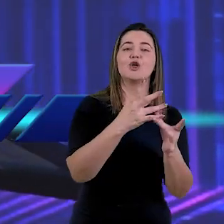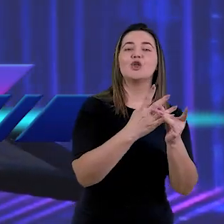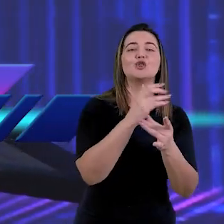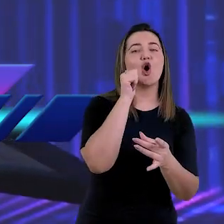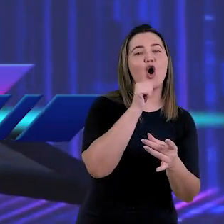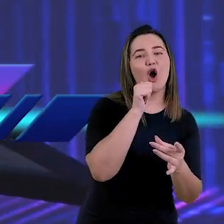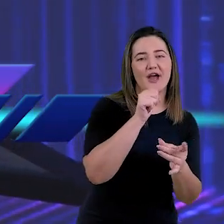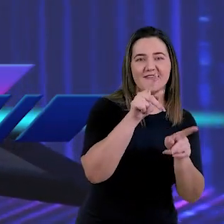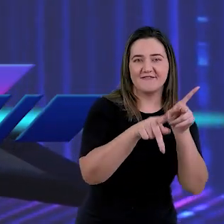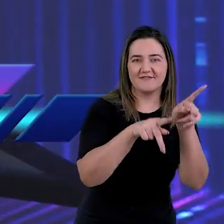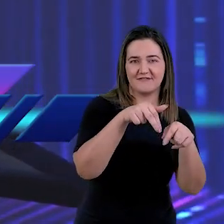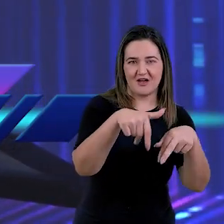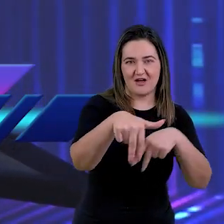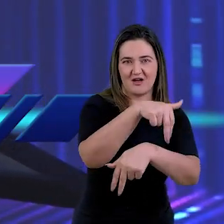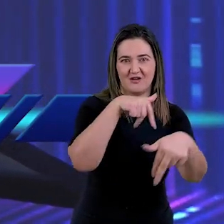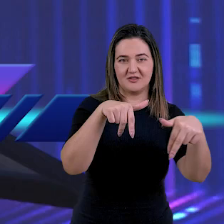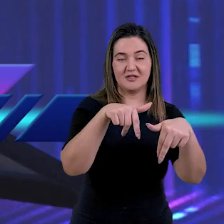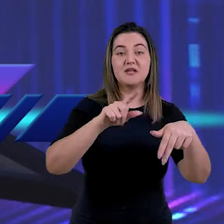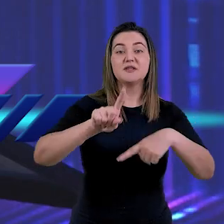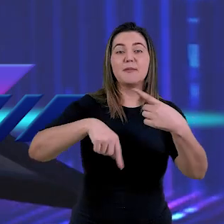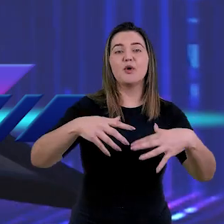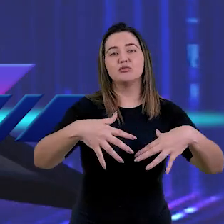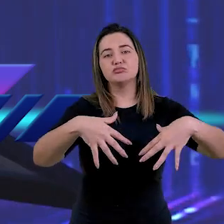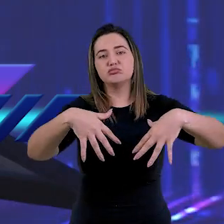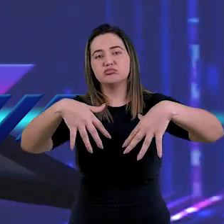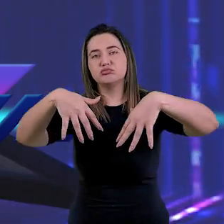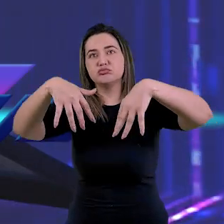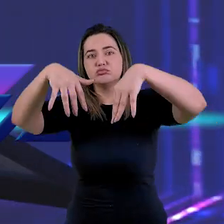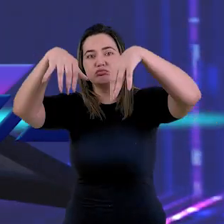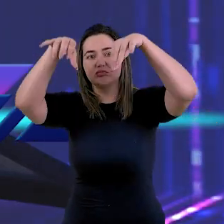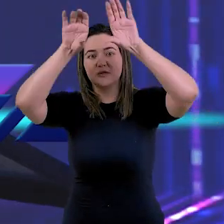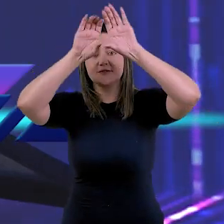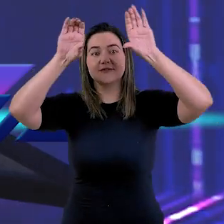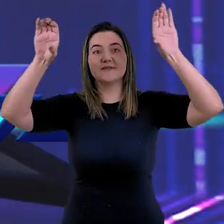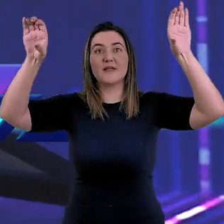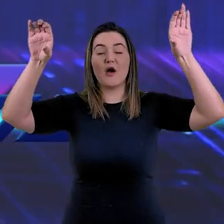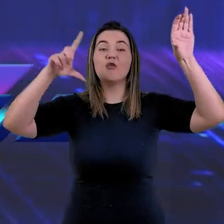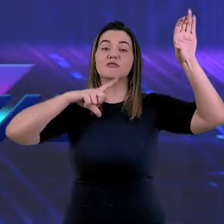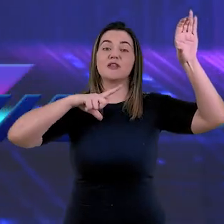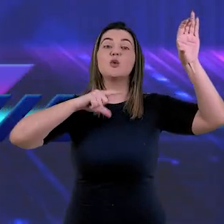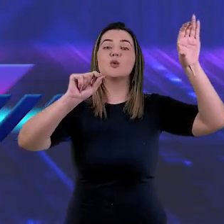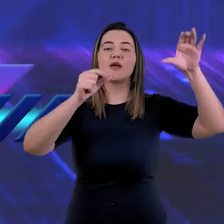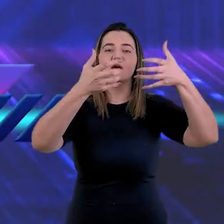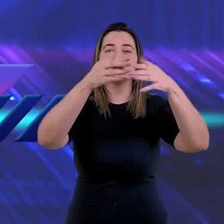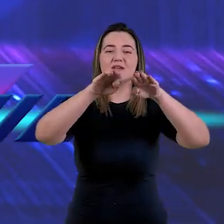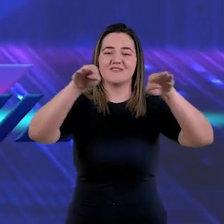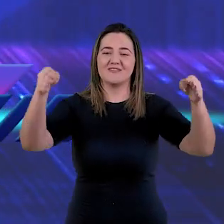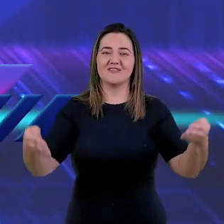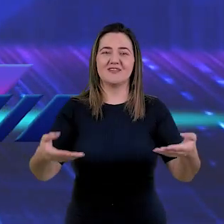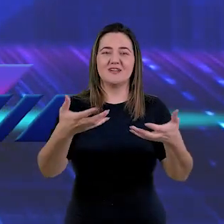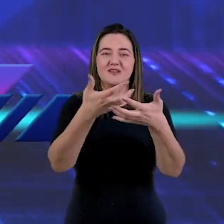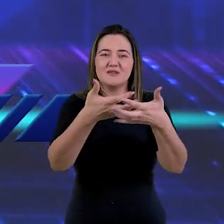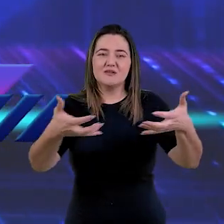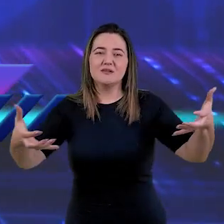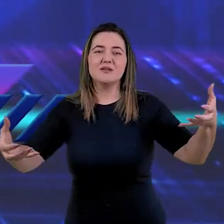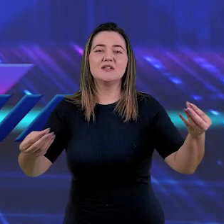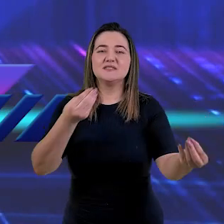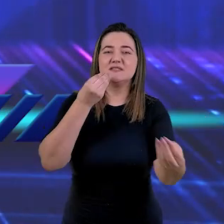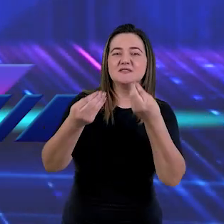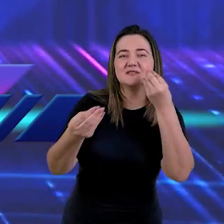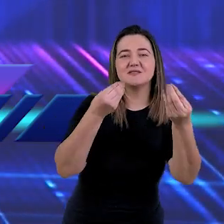servida a grande ceia do Senhor. A figura de um casamento,